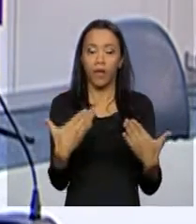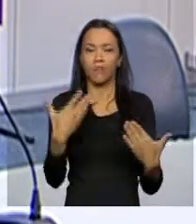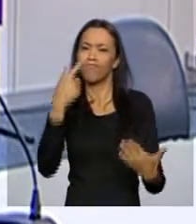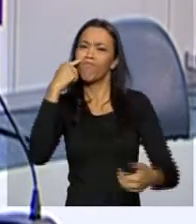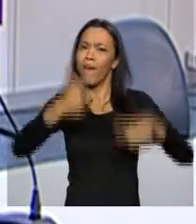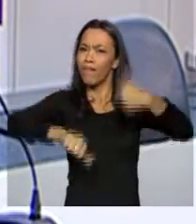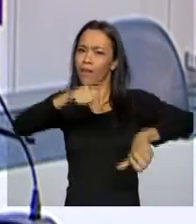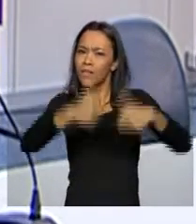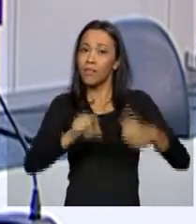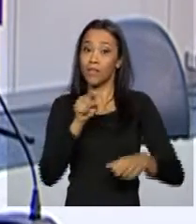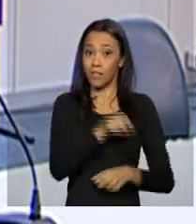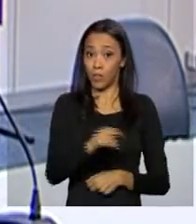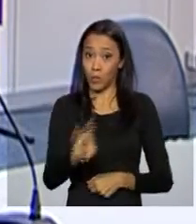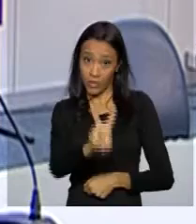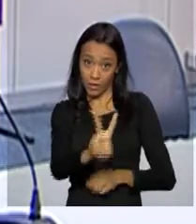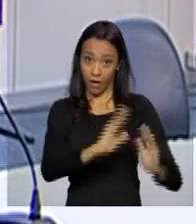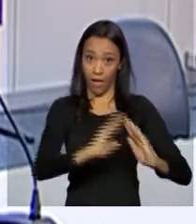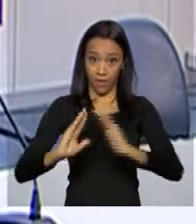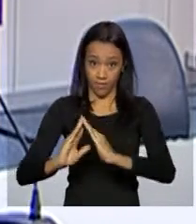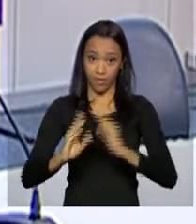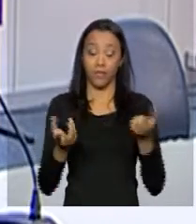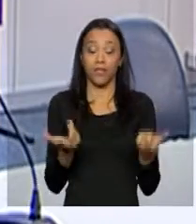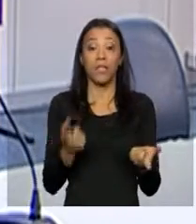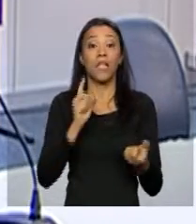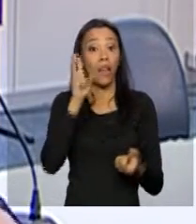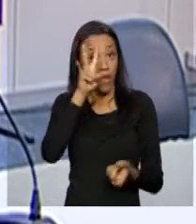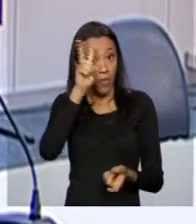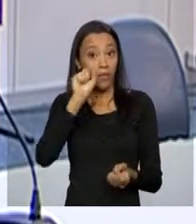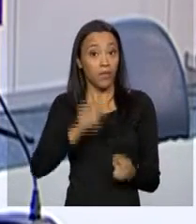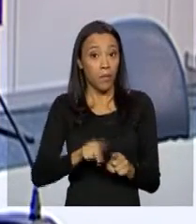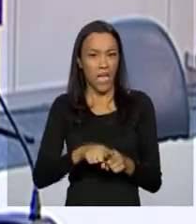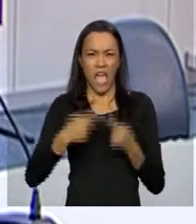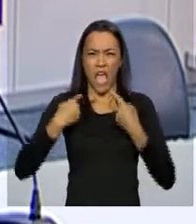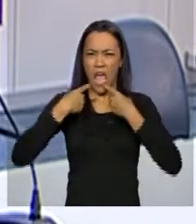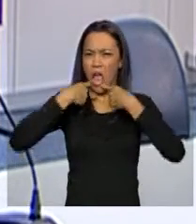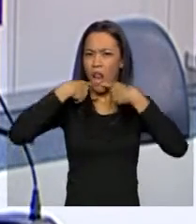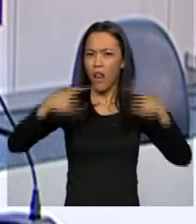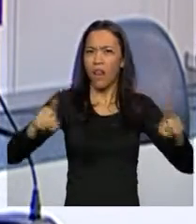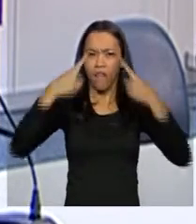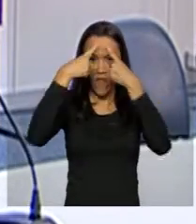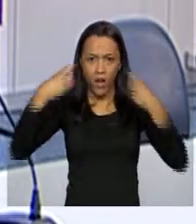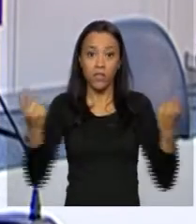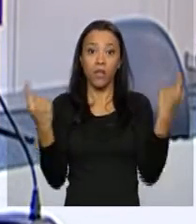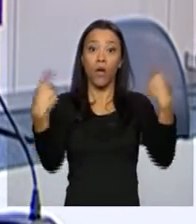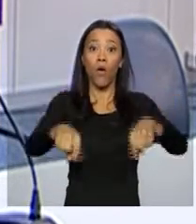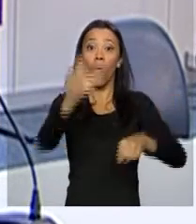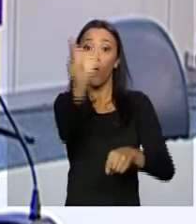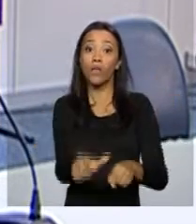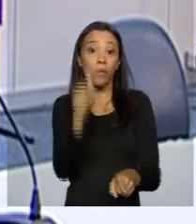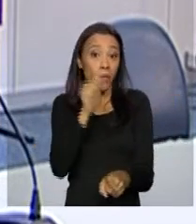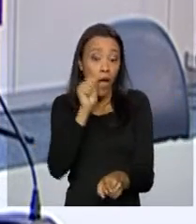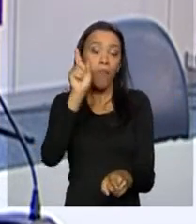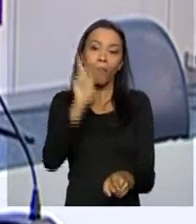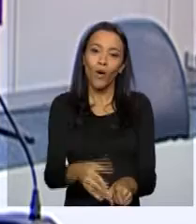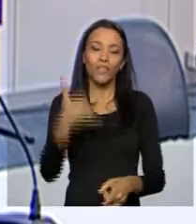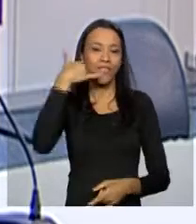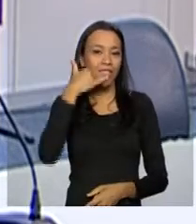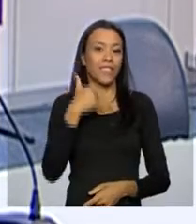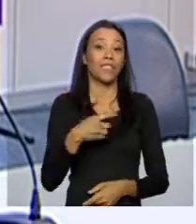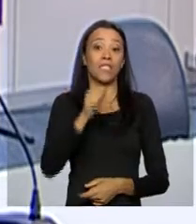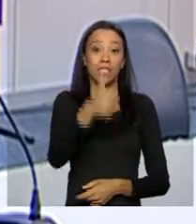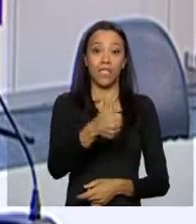balanço das unidades que estão em funcionamento. Lembrando, Jaime, que as denúncias de violência contra a mulher podem ser feitas pelo Disque